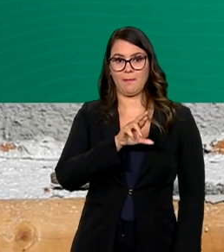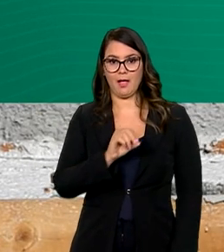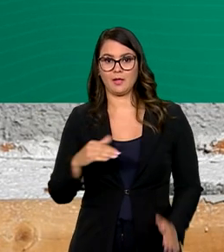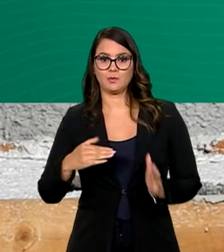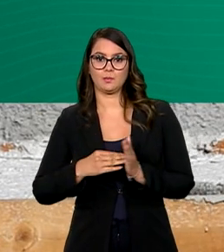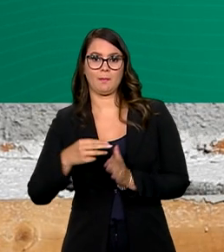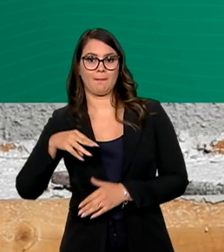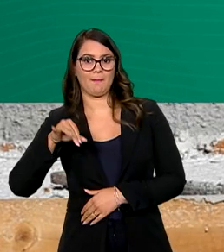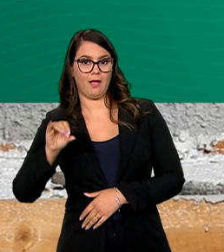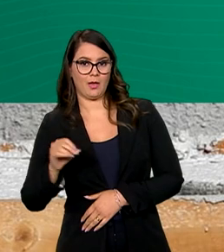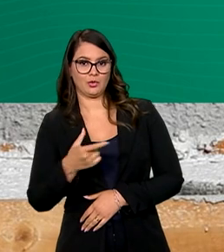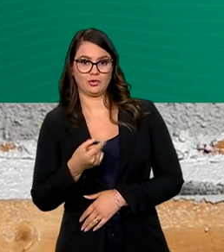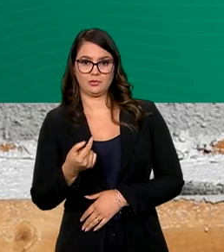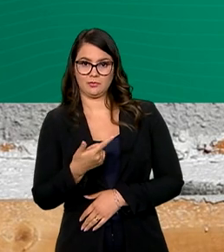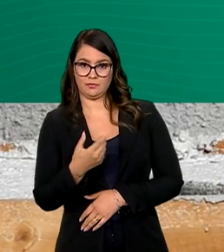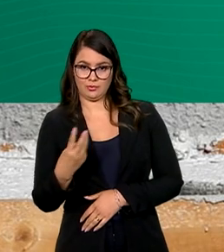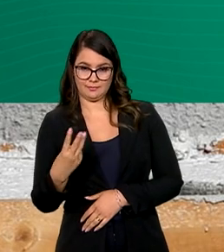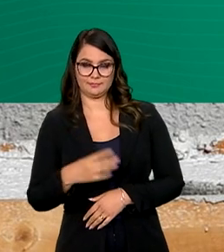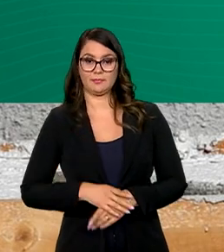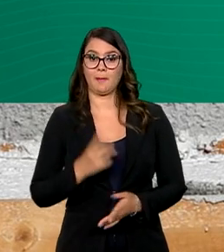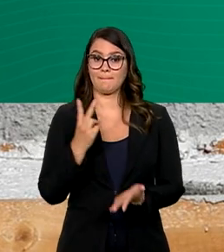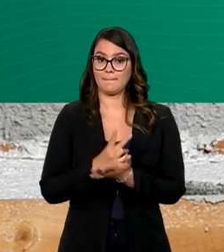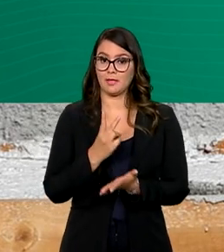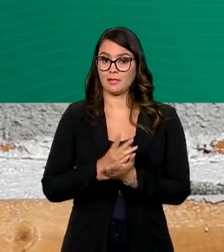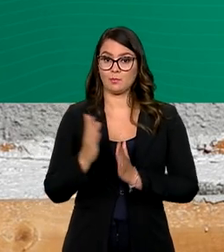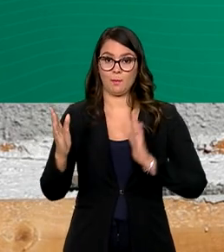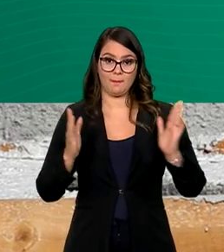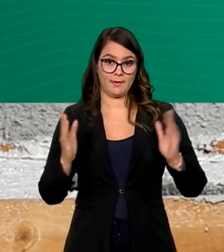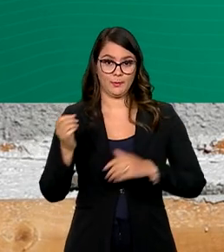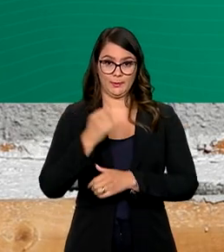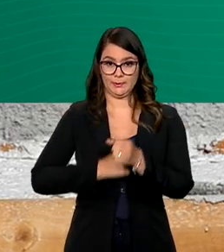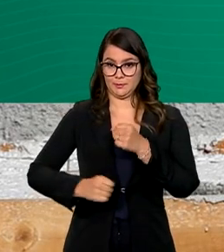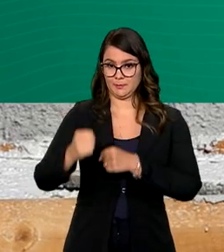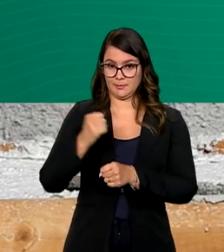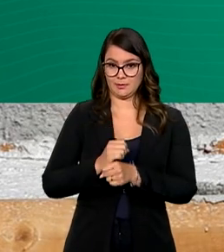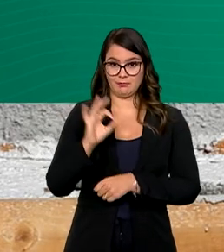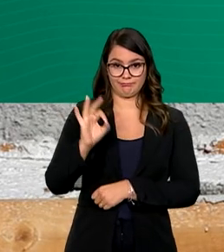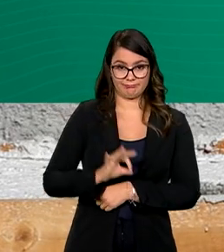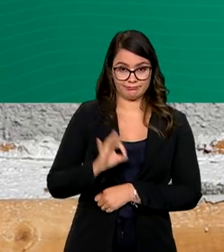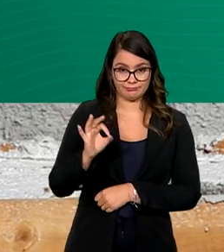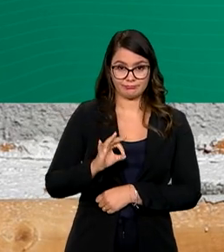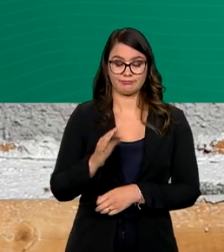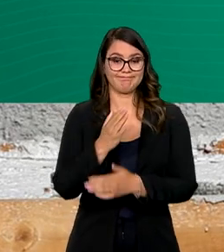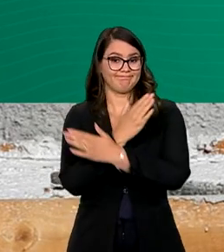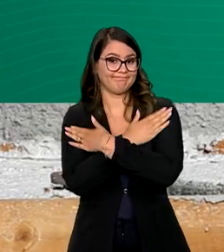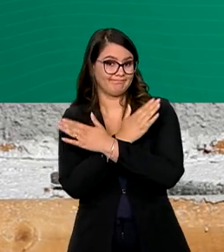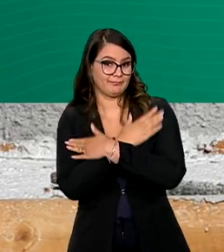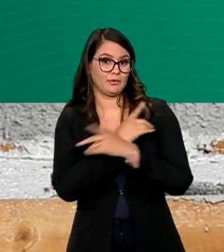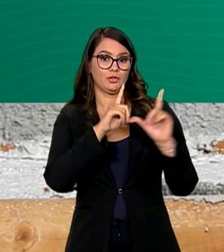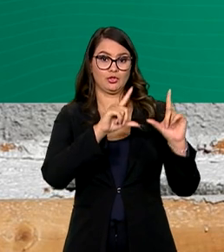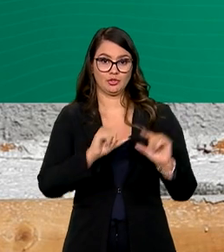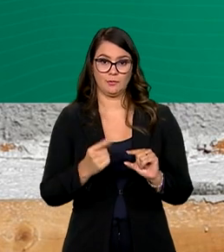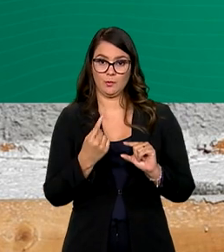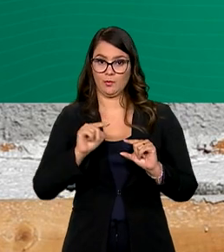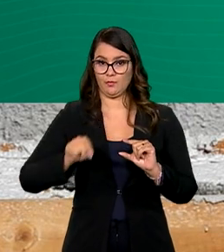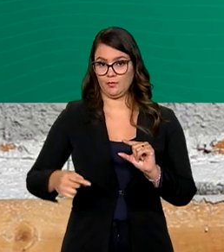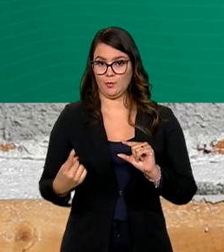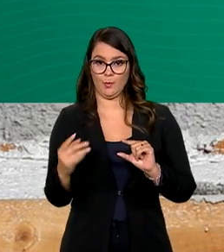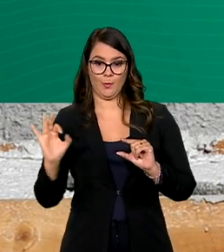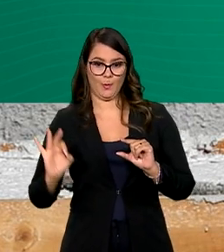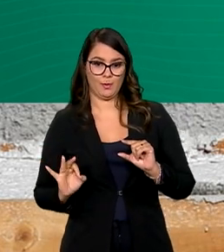2023. Em relação ao mesmo período do ano passado, a taxa de desocupação caiu 1,1 ponto